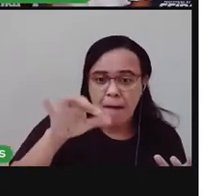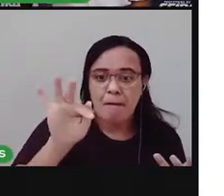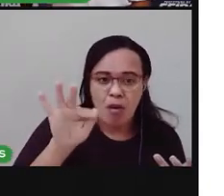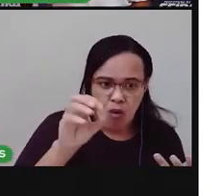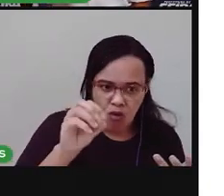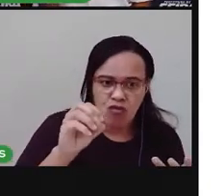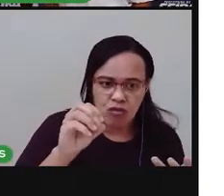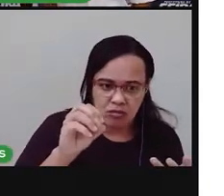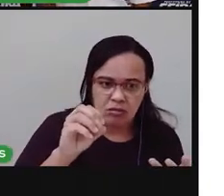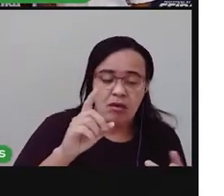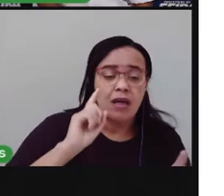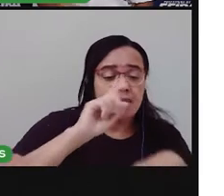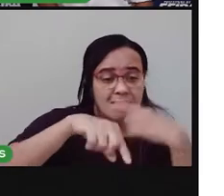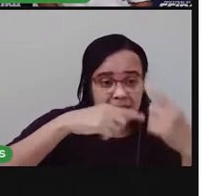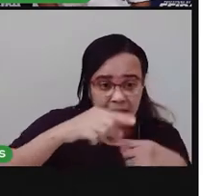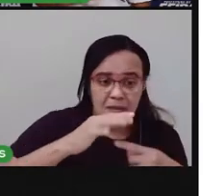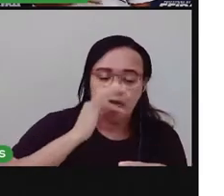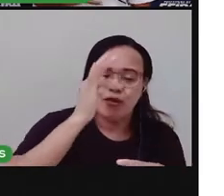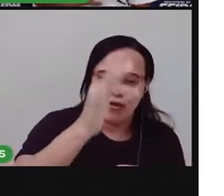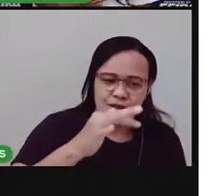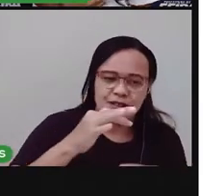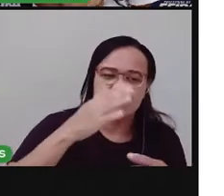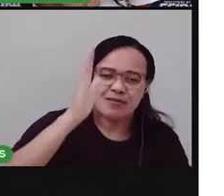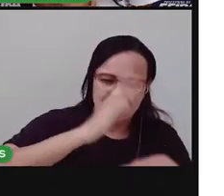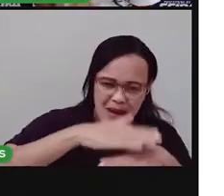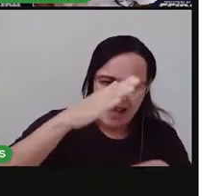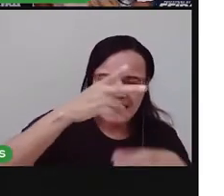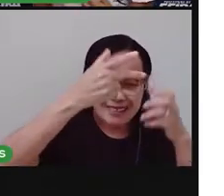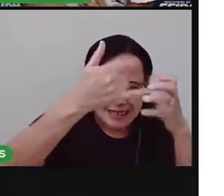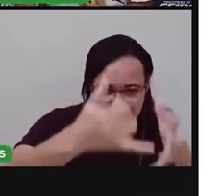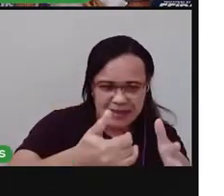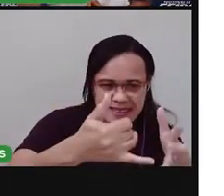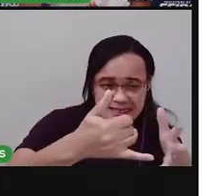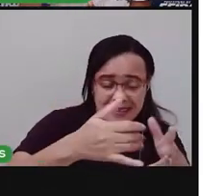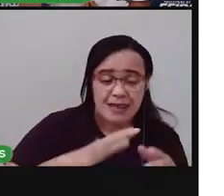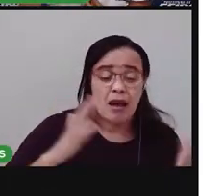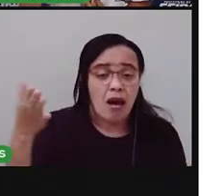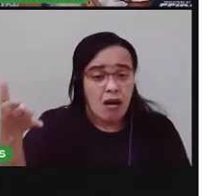cuidados que são importantes para a higiene da nossa casa